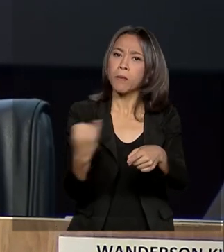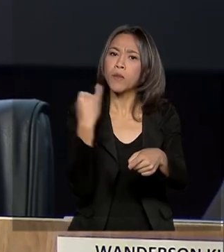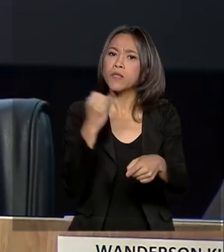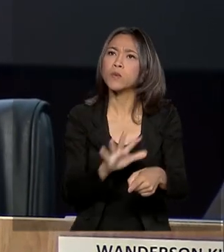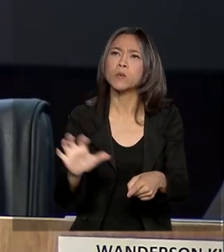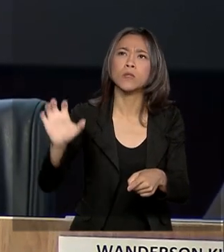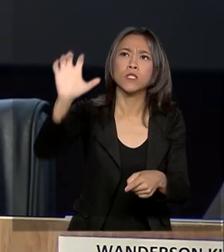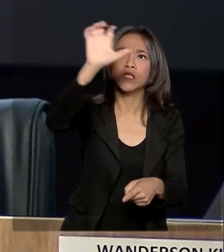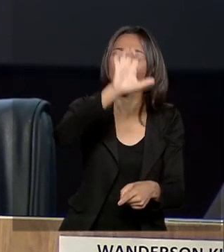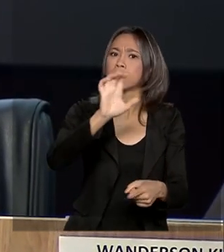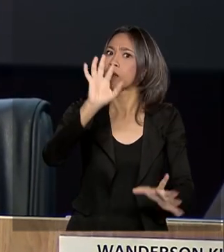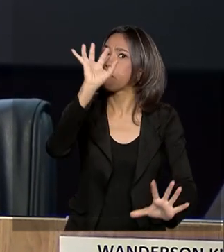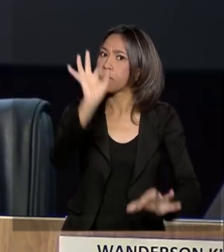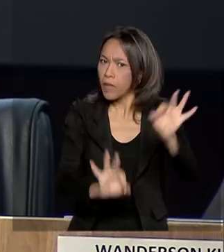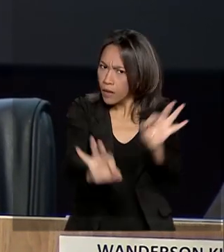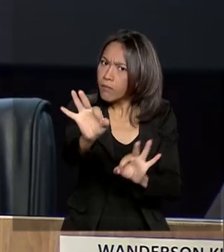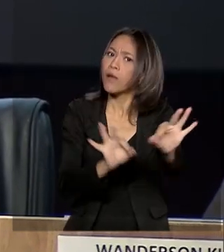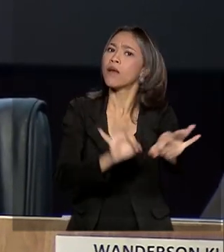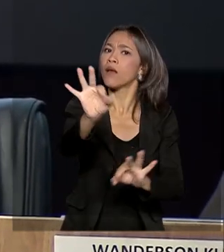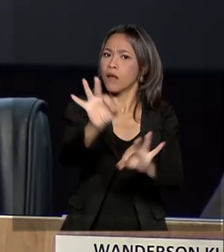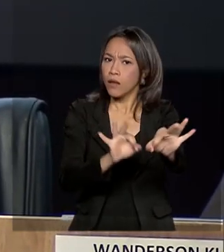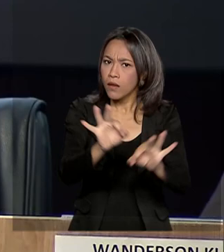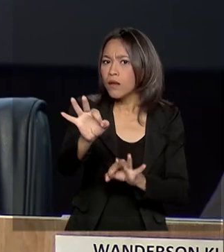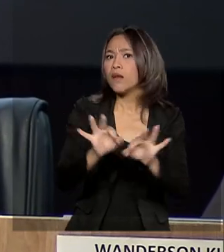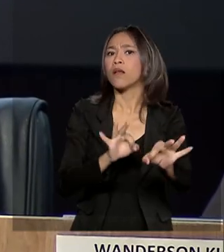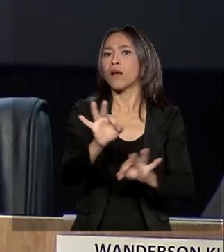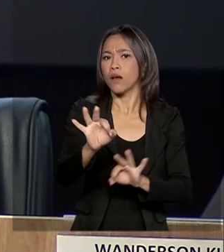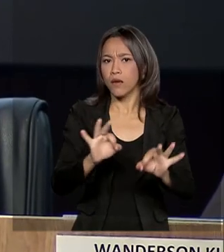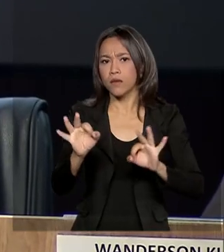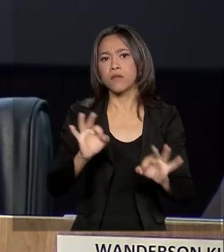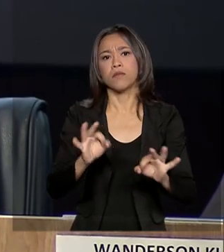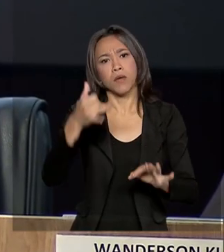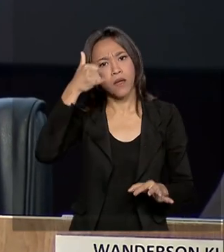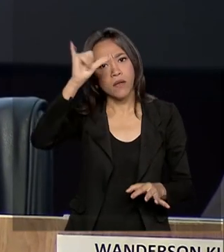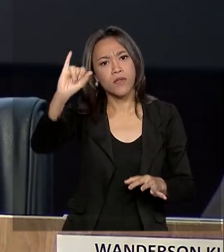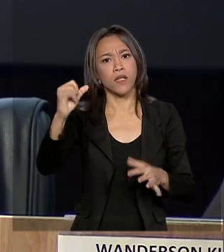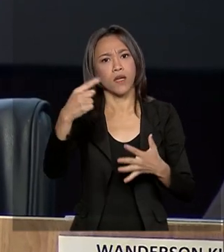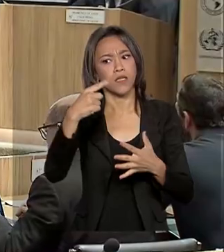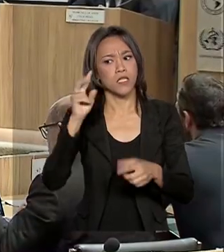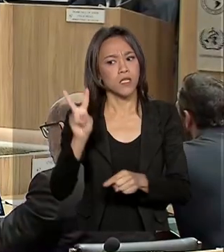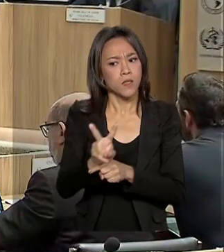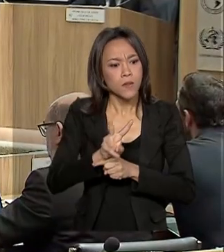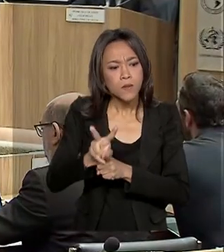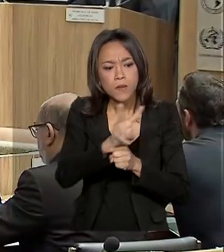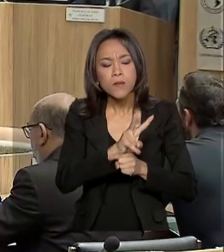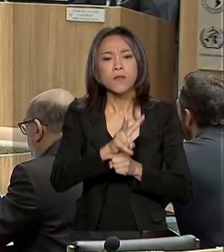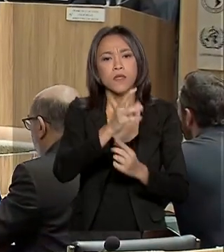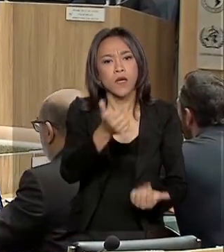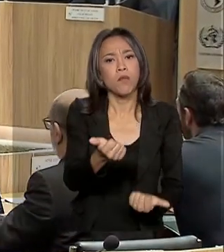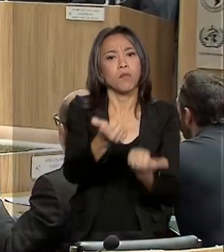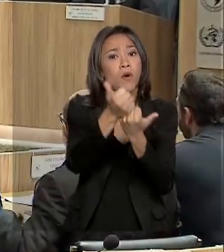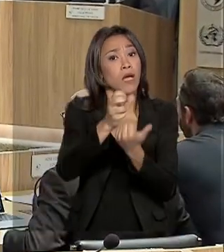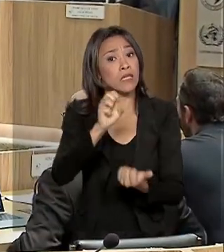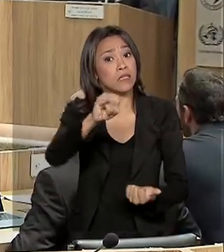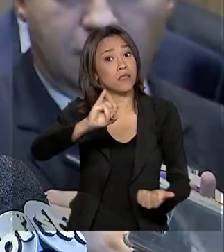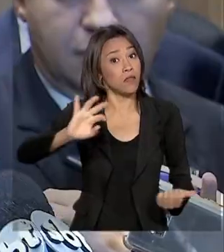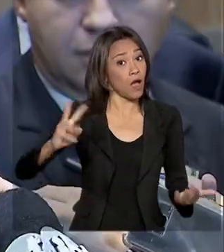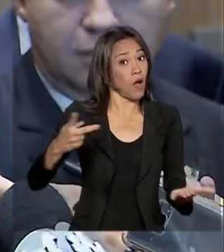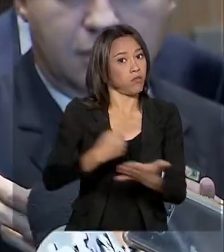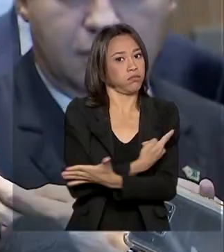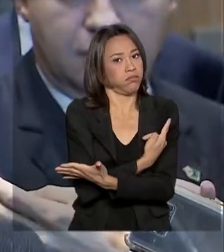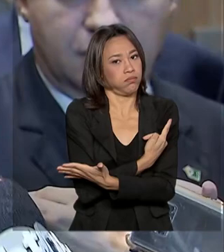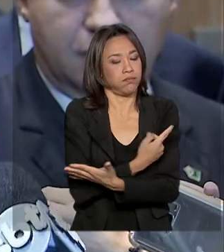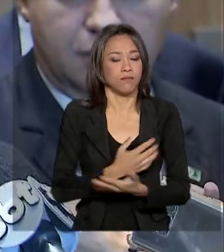estarem preparados com planos de contingência para prevenção, vigilância e assistência para um possível caso.